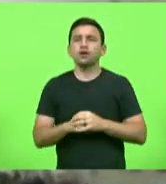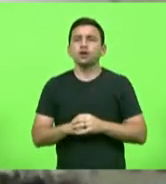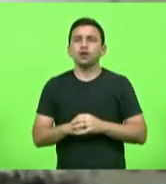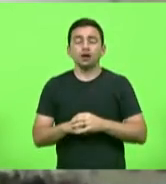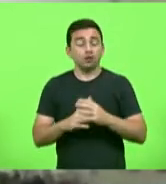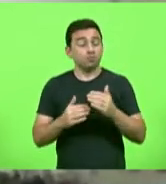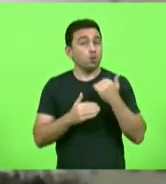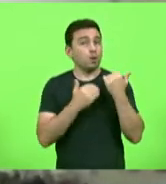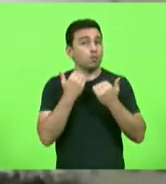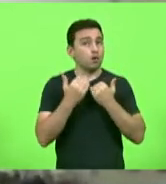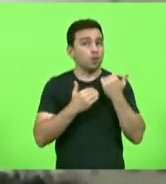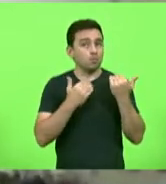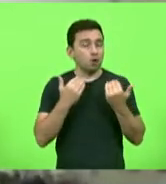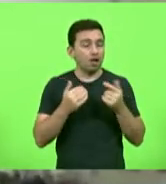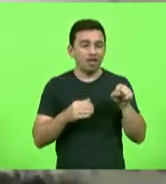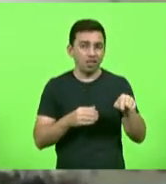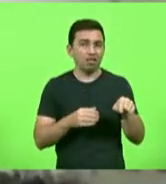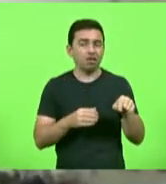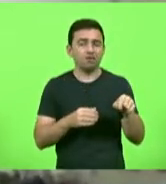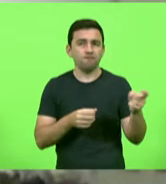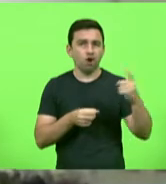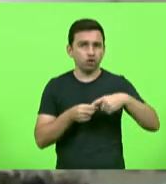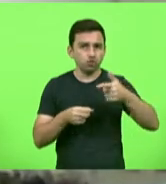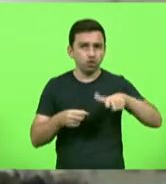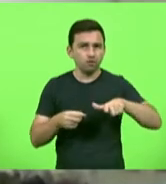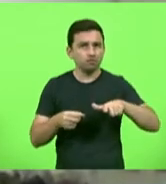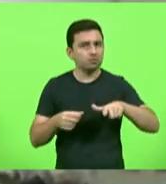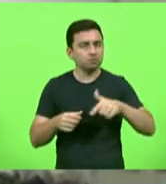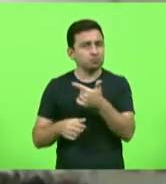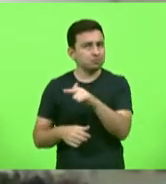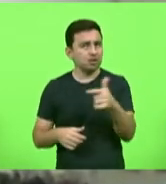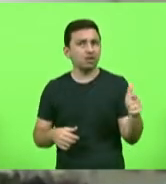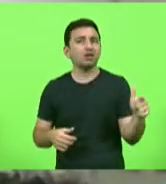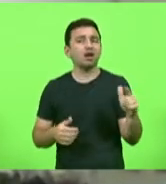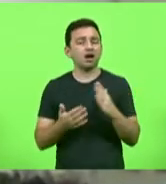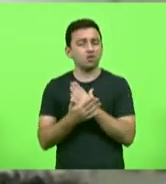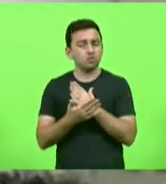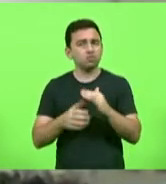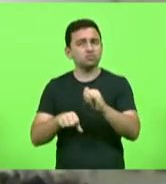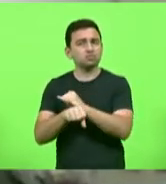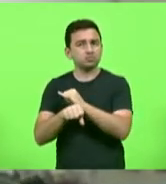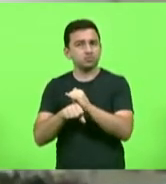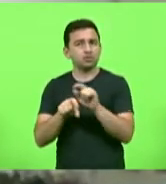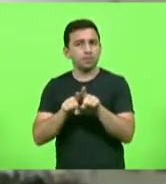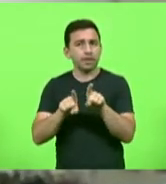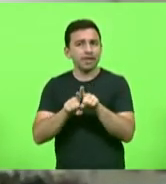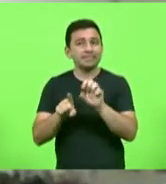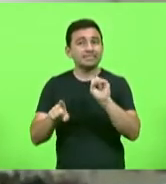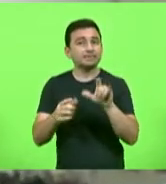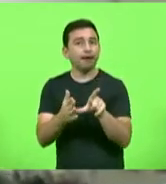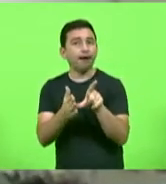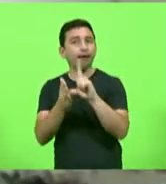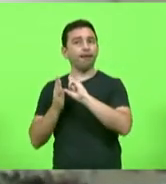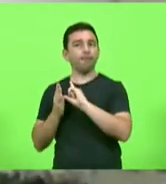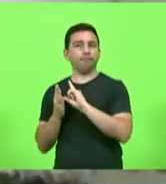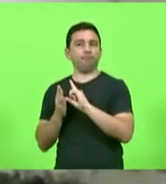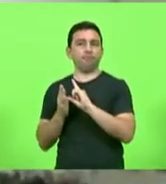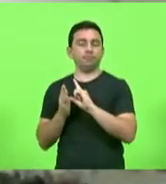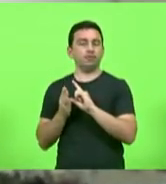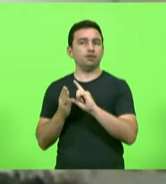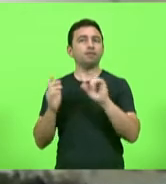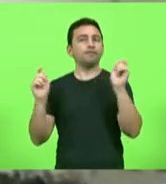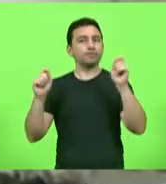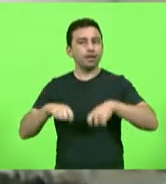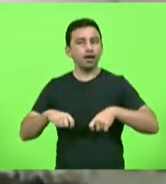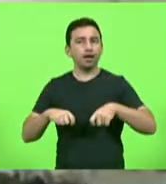voltam e lembrando que talvez algumas dessas medidas se tivessem sido feitas antes talvez os